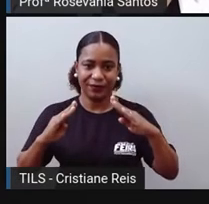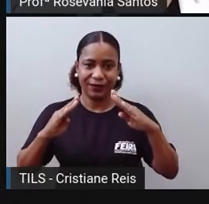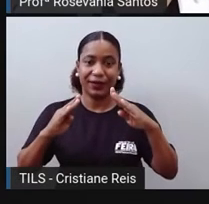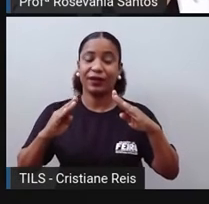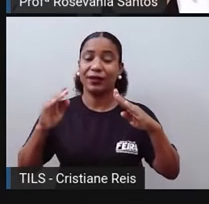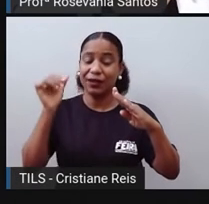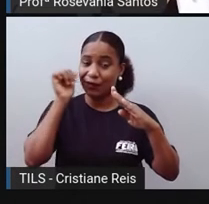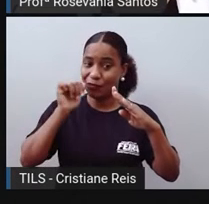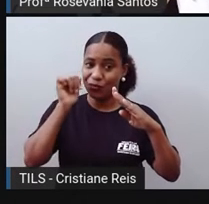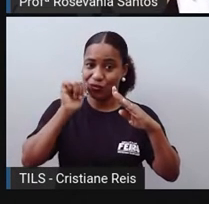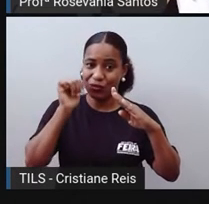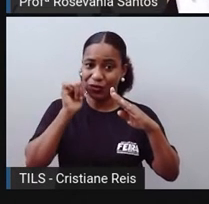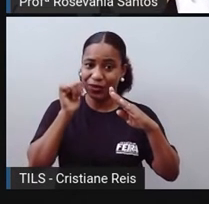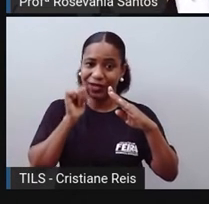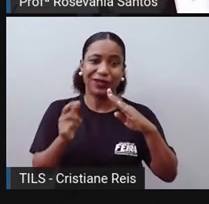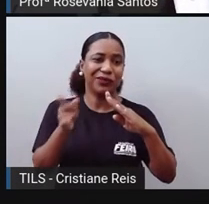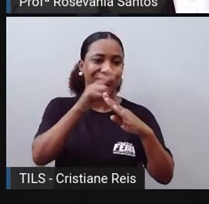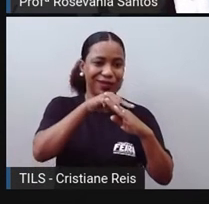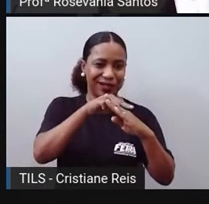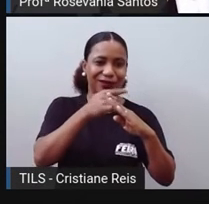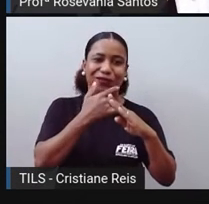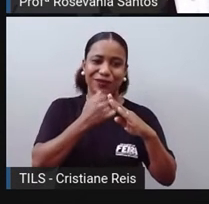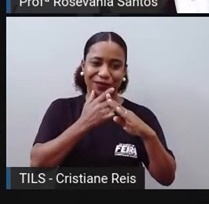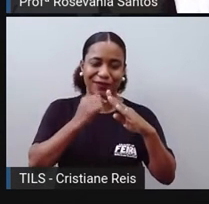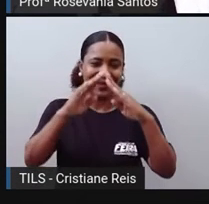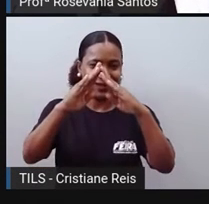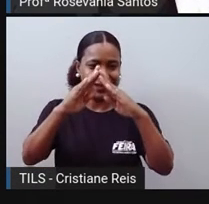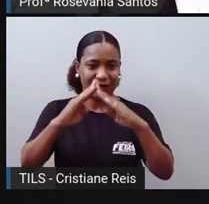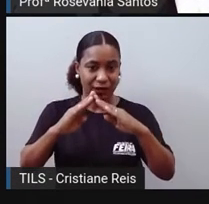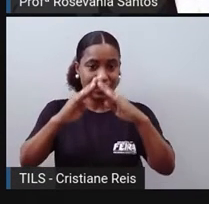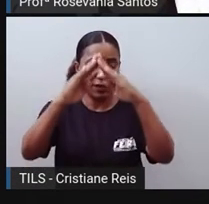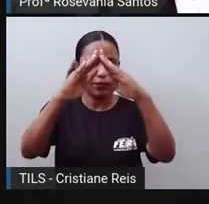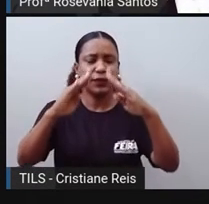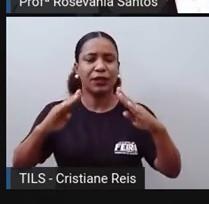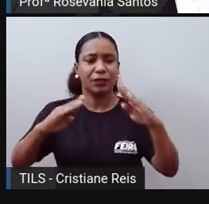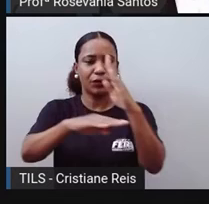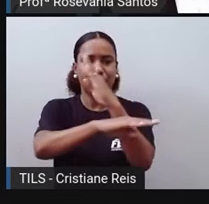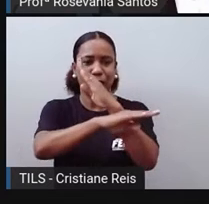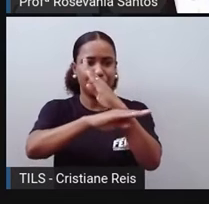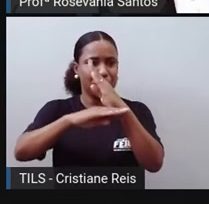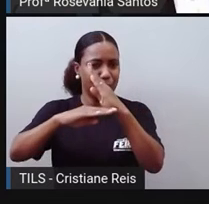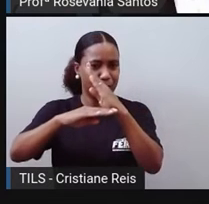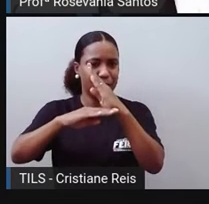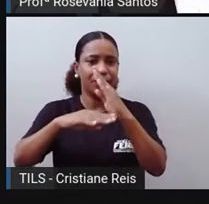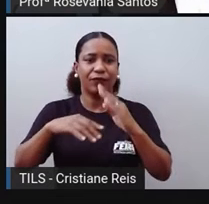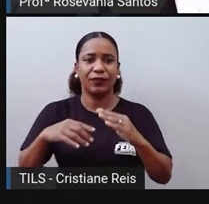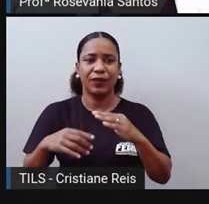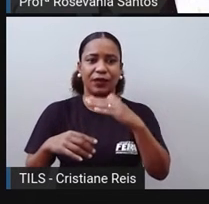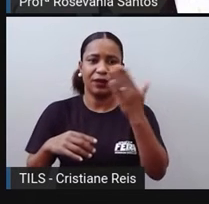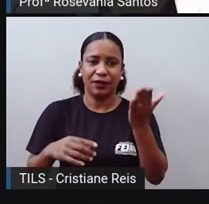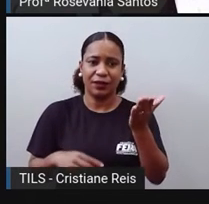população feminina, do outro lado, eu tenho uma população masculina. Não é necessariamente obrigado, né? Ser